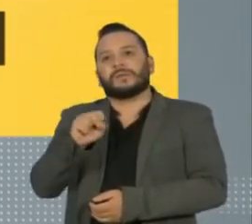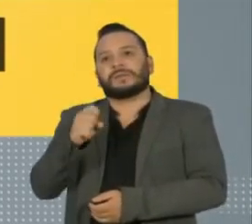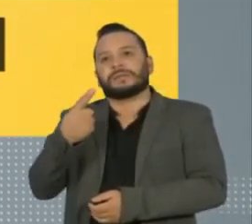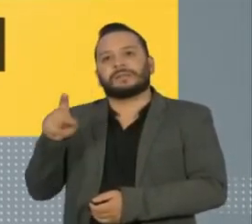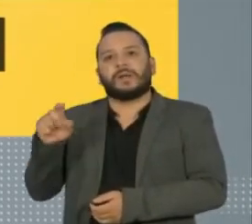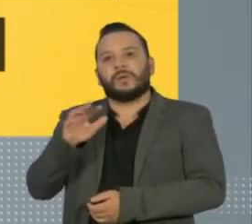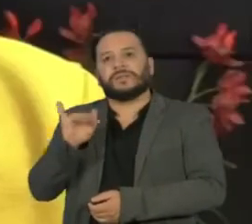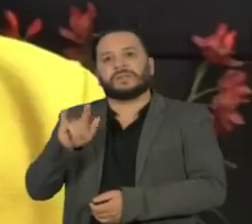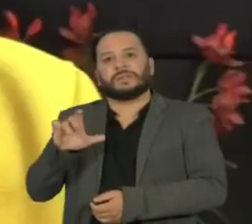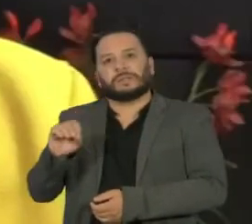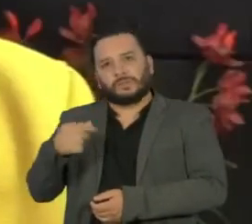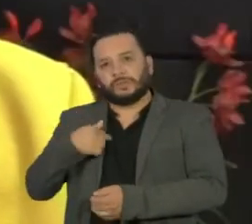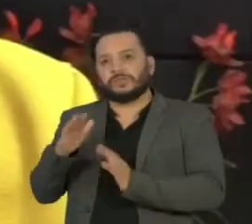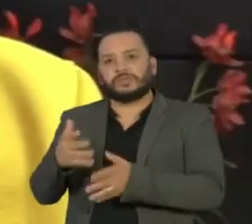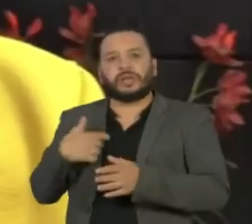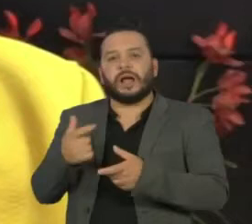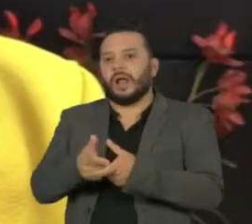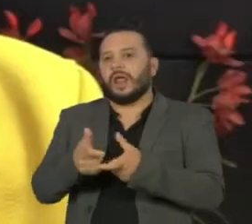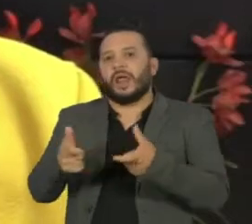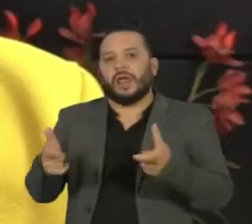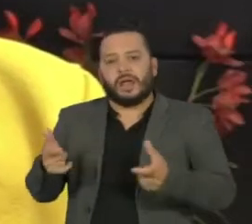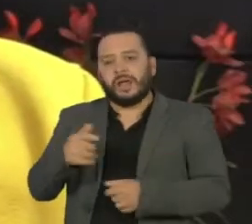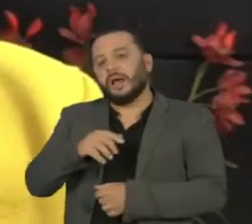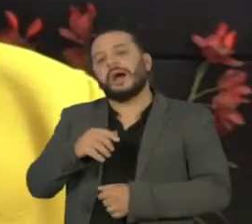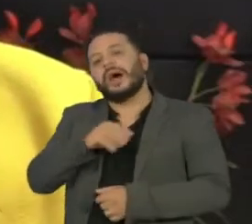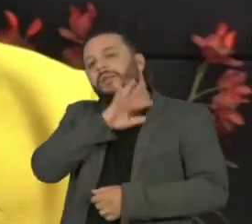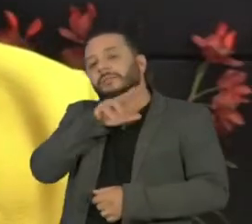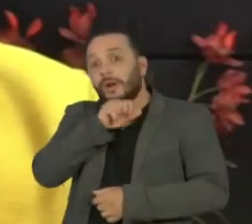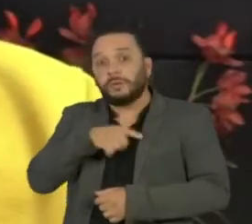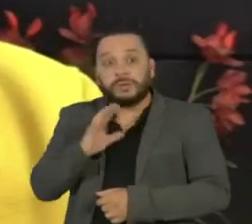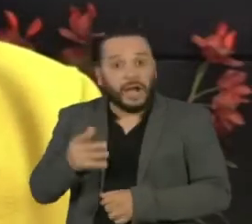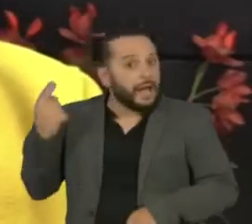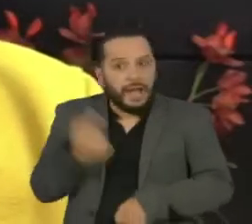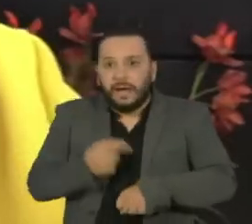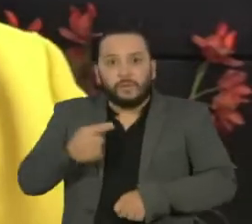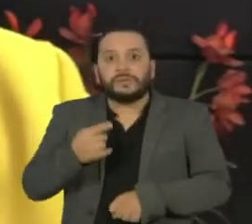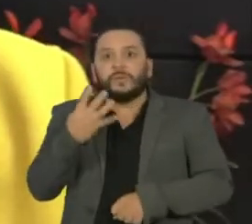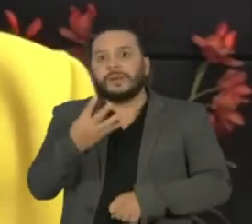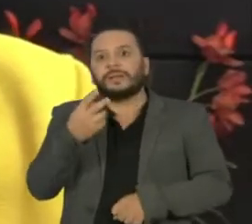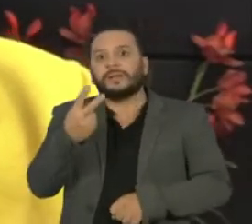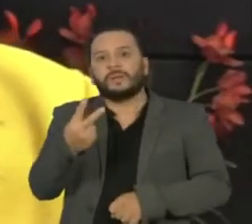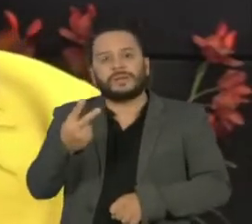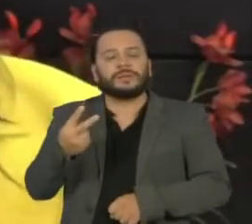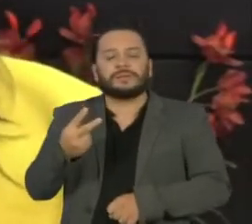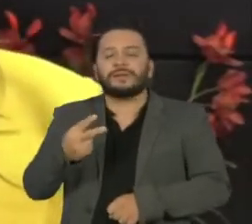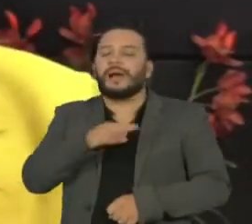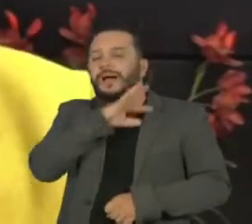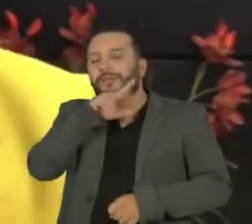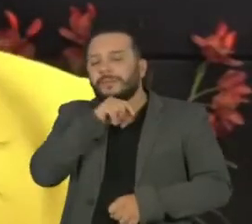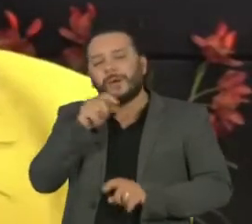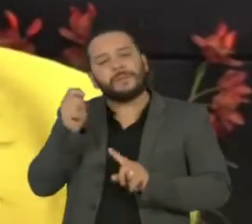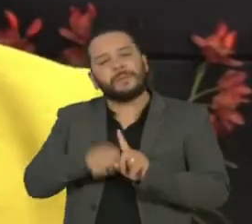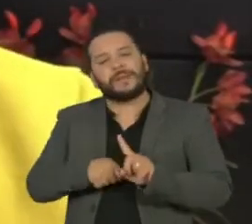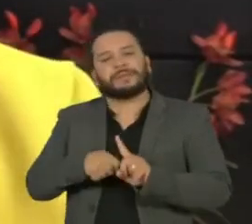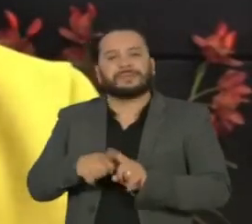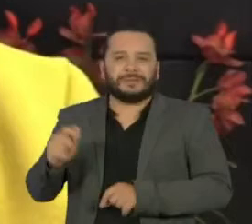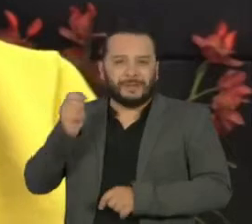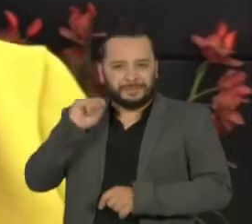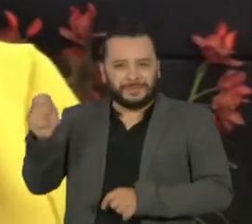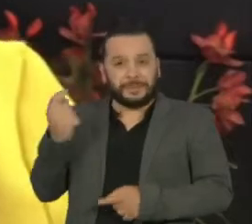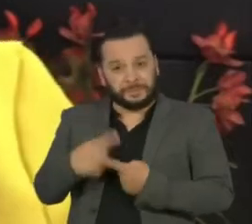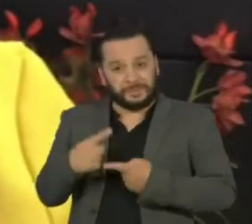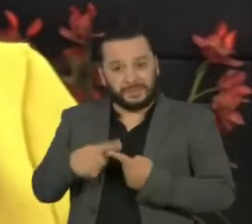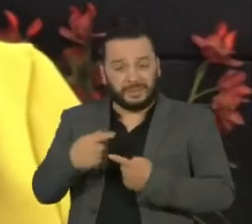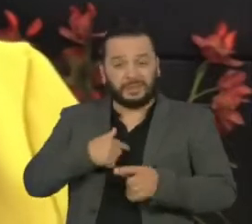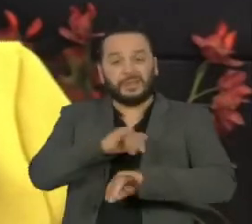A gente teve um recorde de adoções, foram 42 animais adotados no mês de abril. E a gente está muito feliz, né? Porque se tem tantas